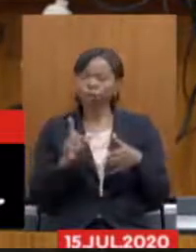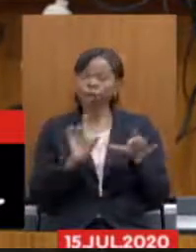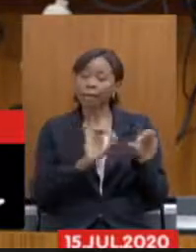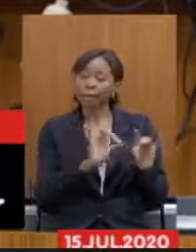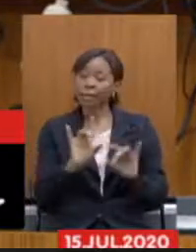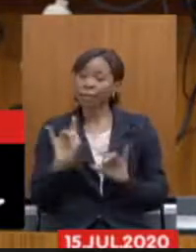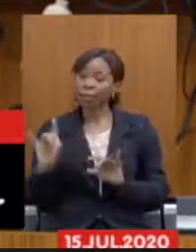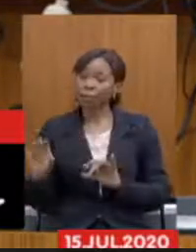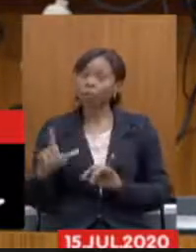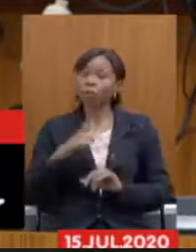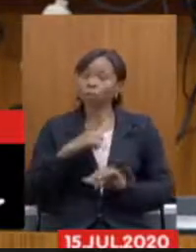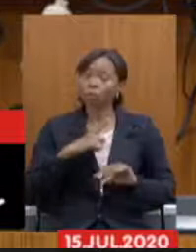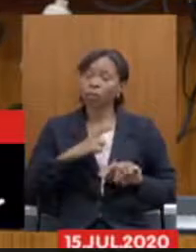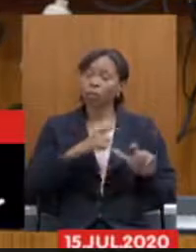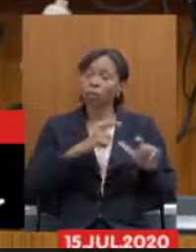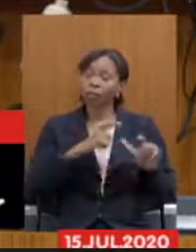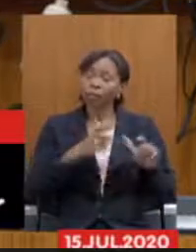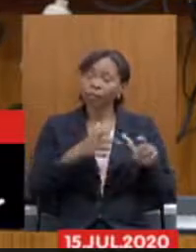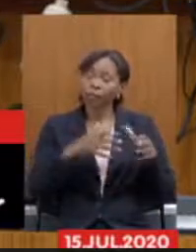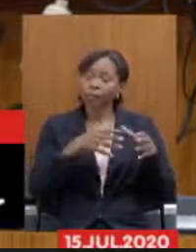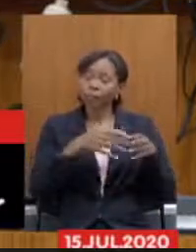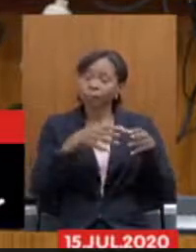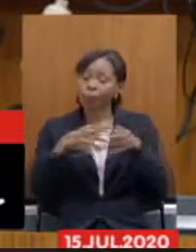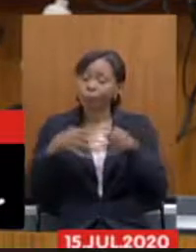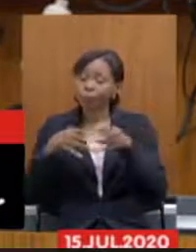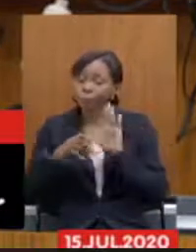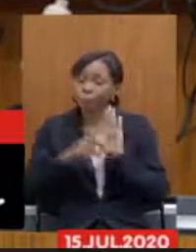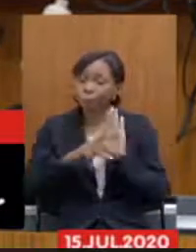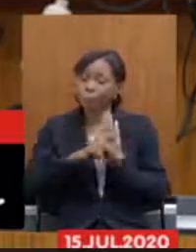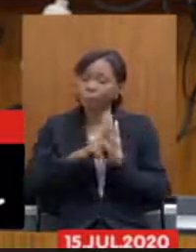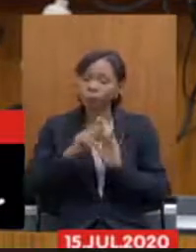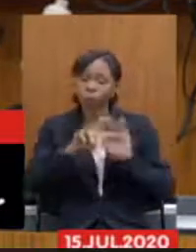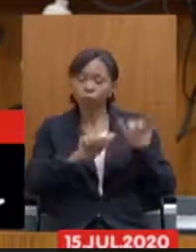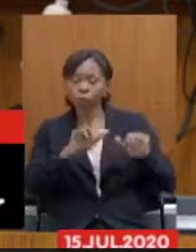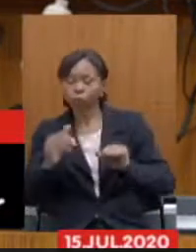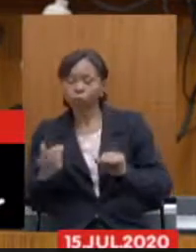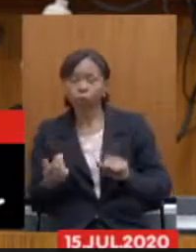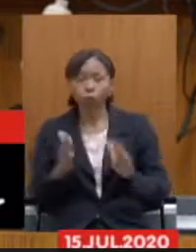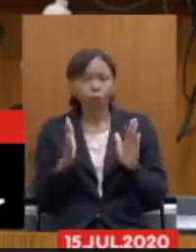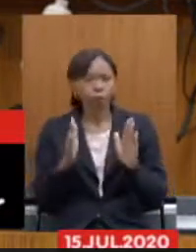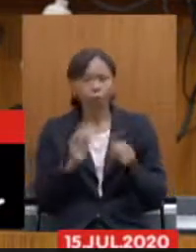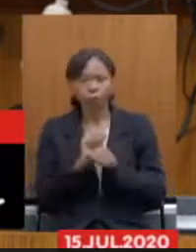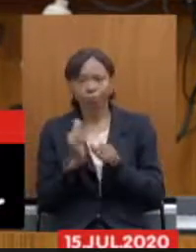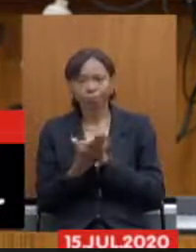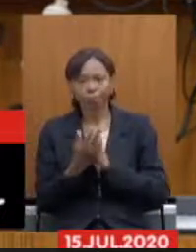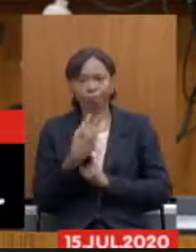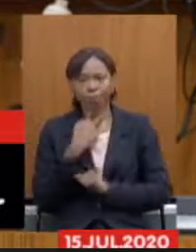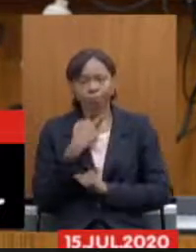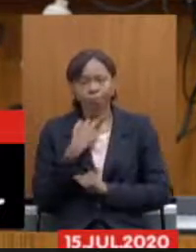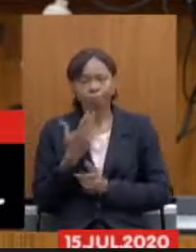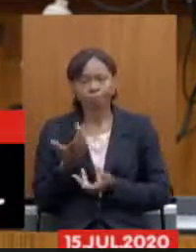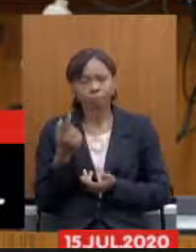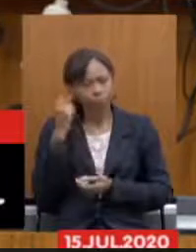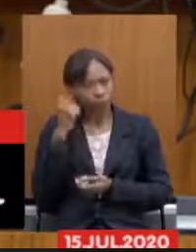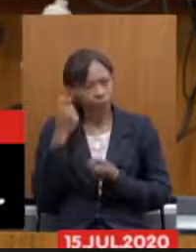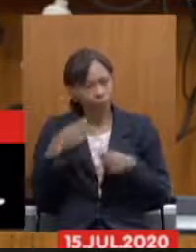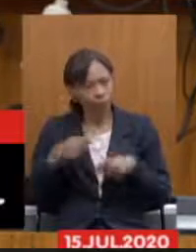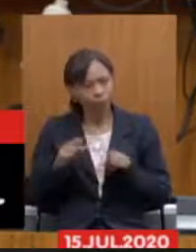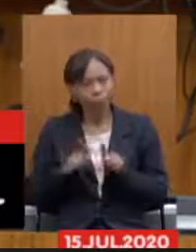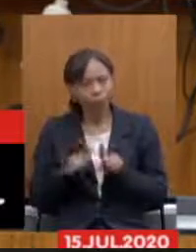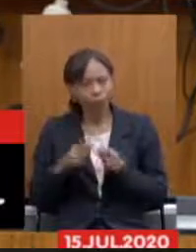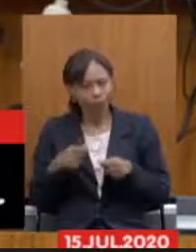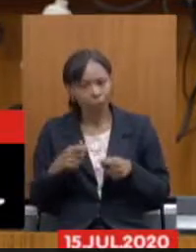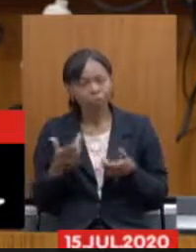que não podem ser convocadas no momento da pandemia então acho que é importante a gente levar isso em consideração mas acho que a ideia de